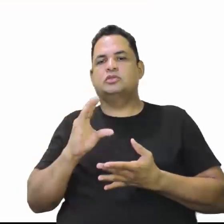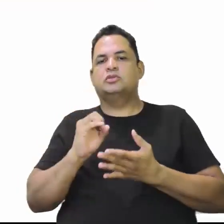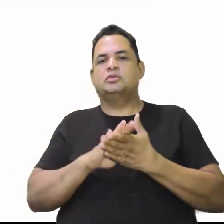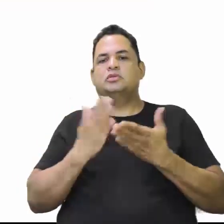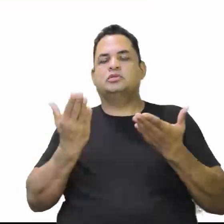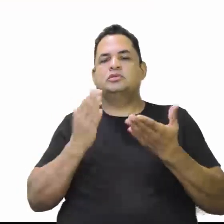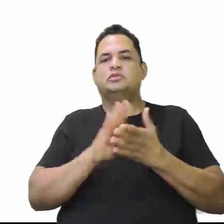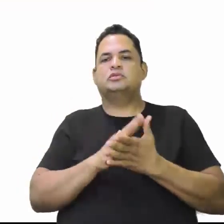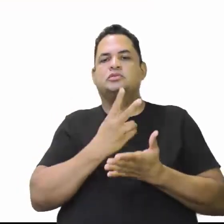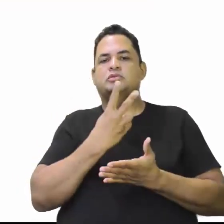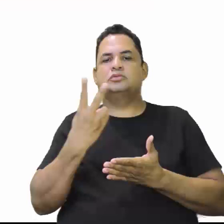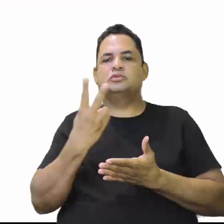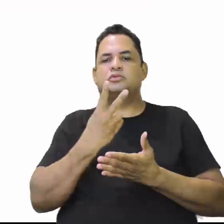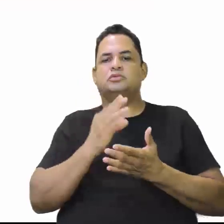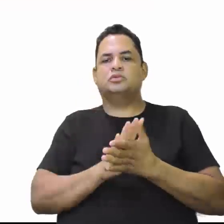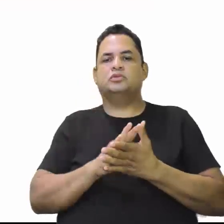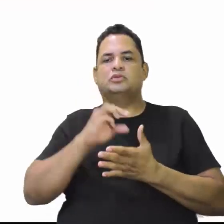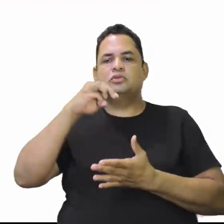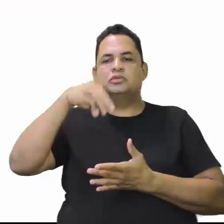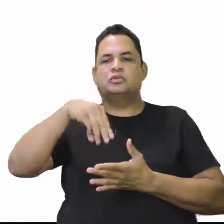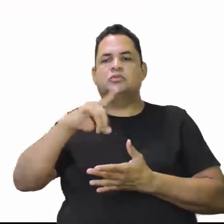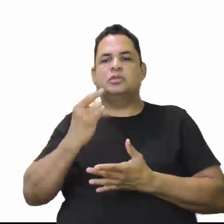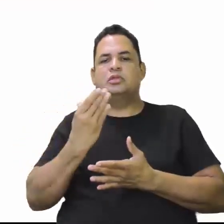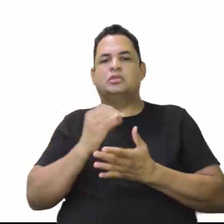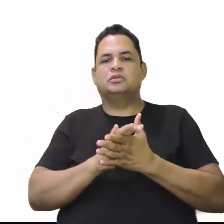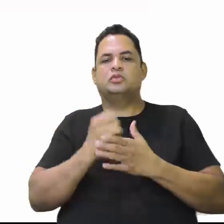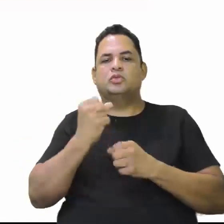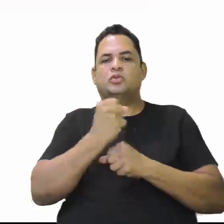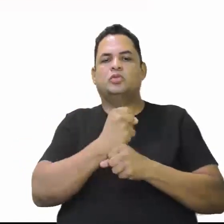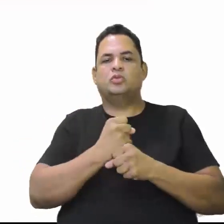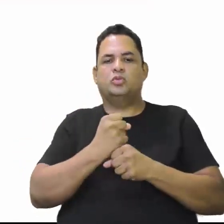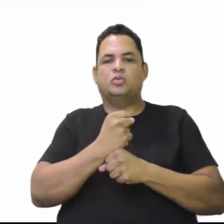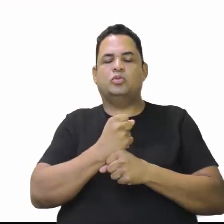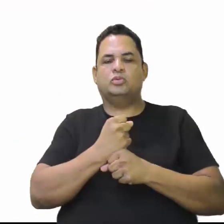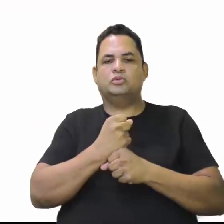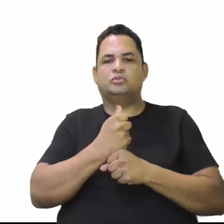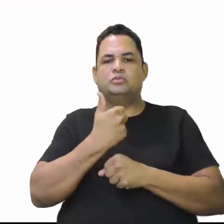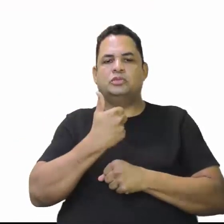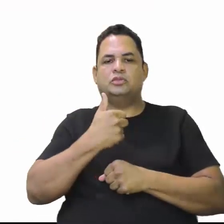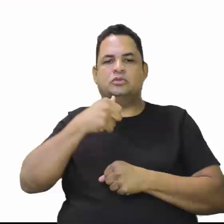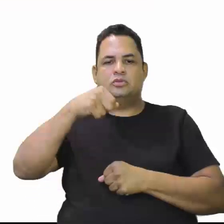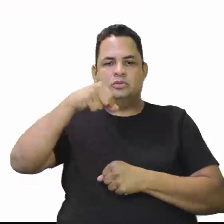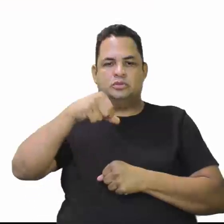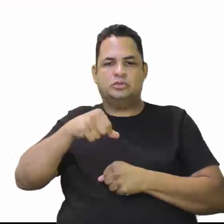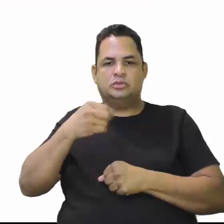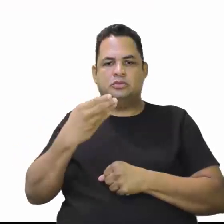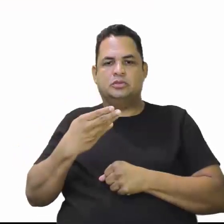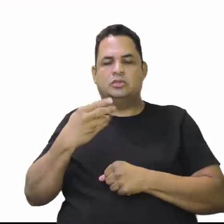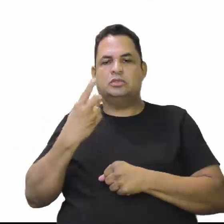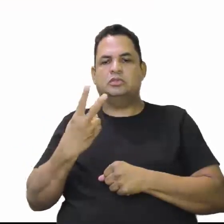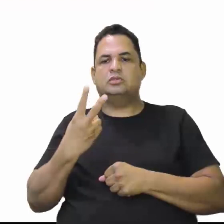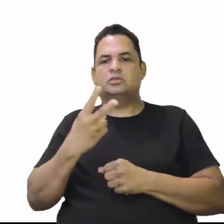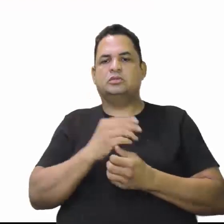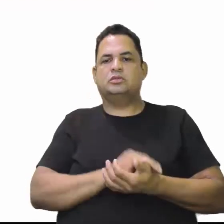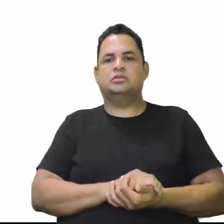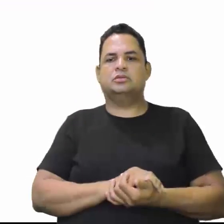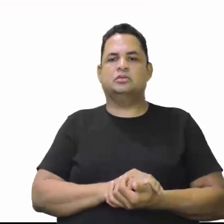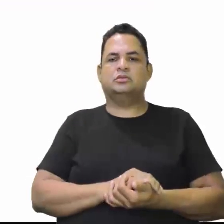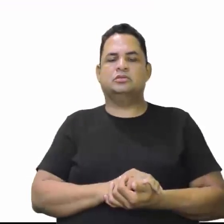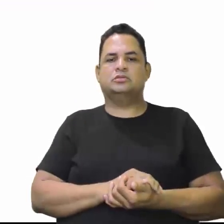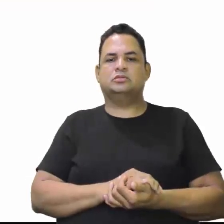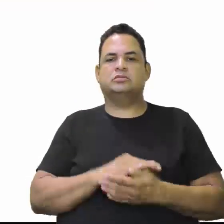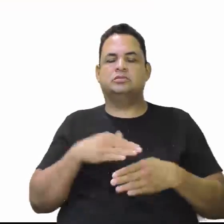em 2 de março de 1942. Vamos apagar aqui esses zeros aqui.